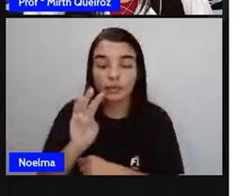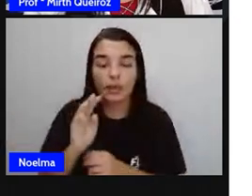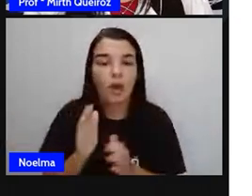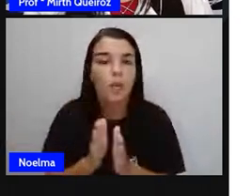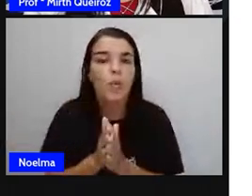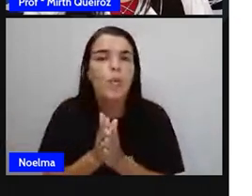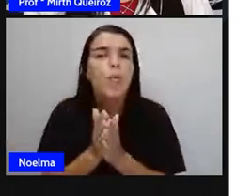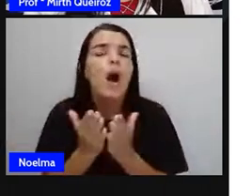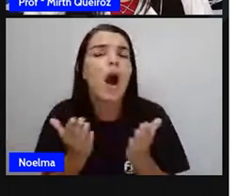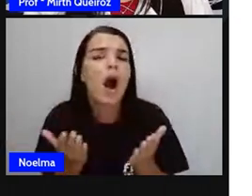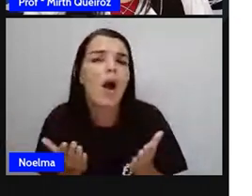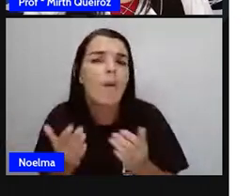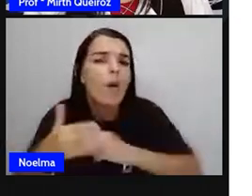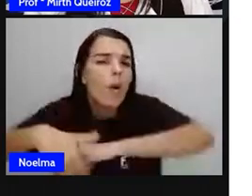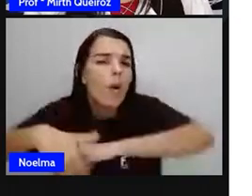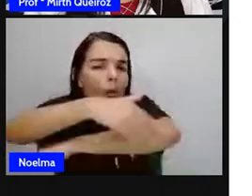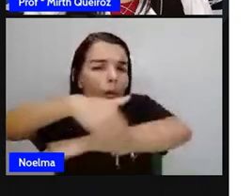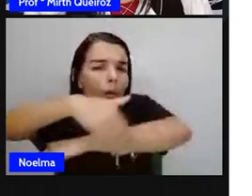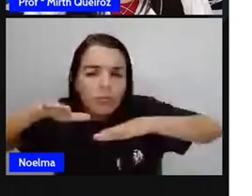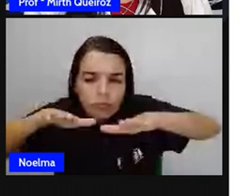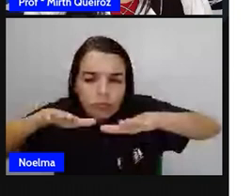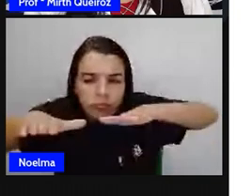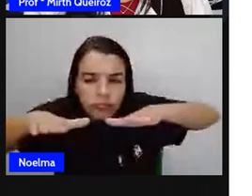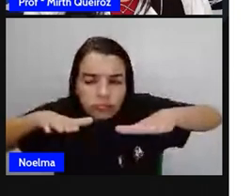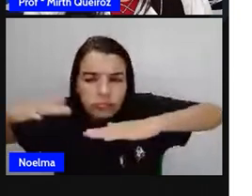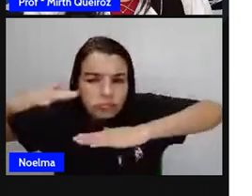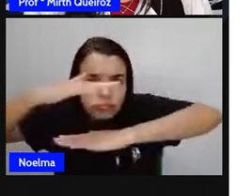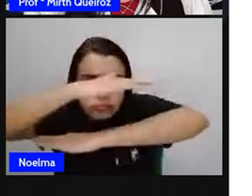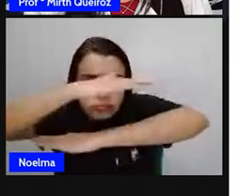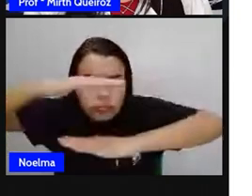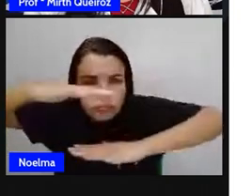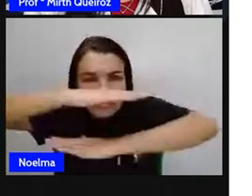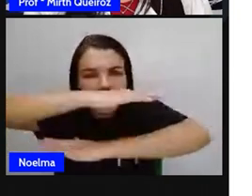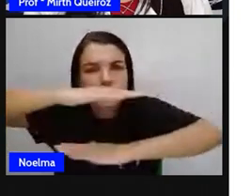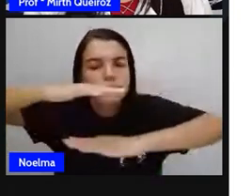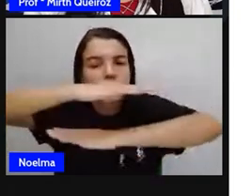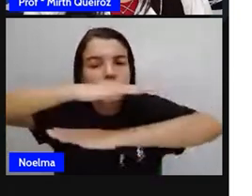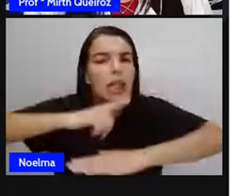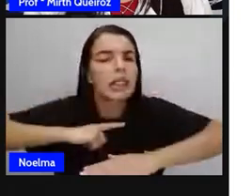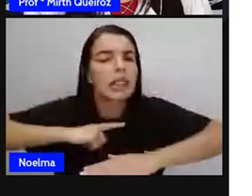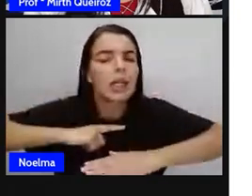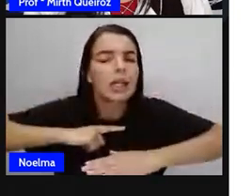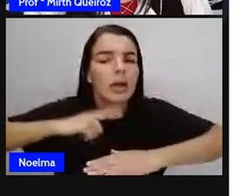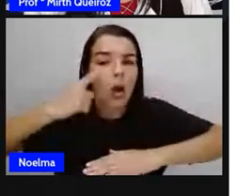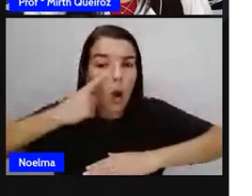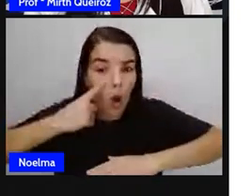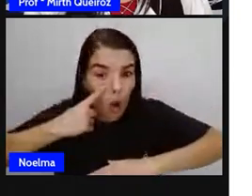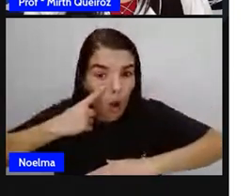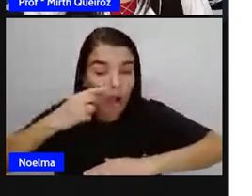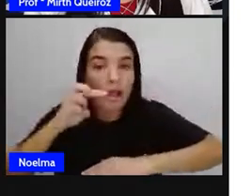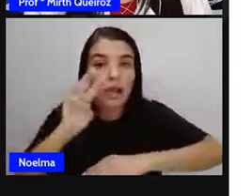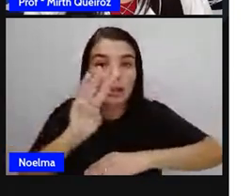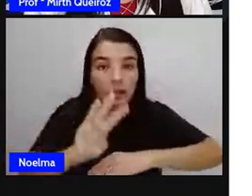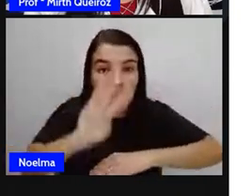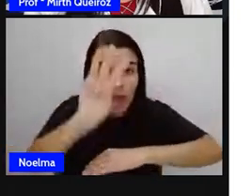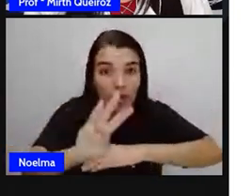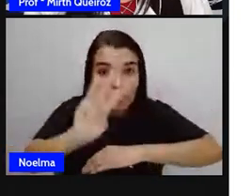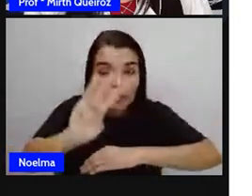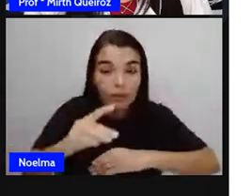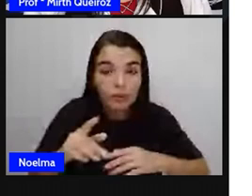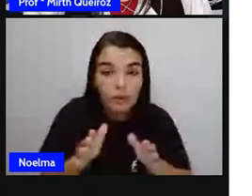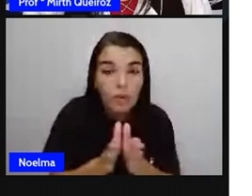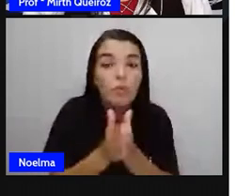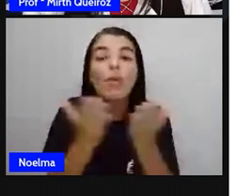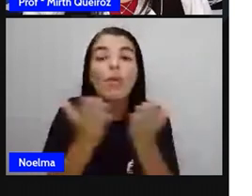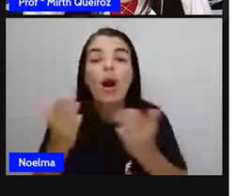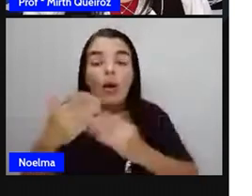qual rua paralela a ela ele terá que passar? Olha a rua W, olha a